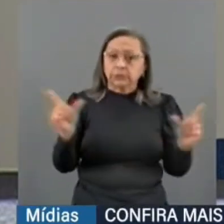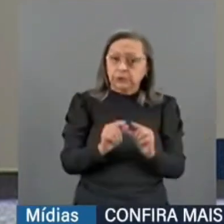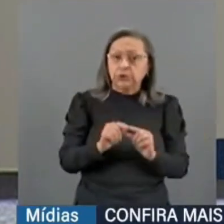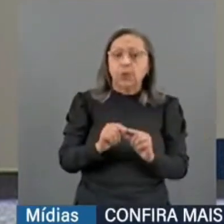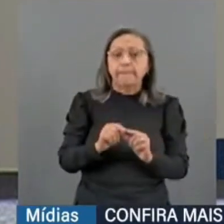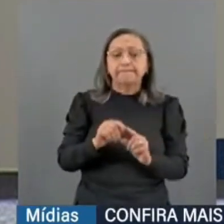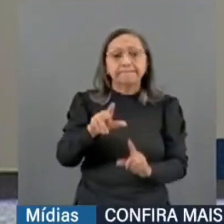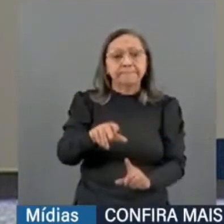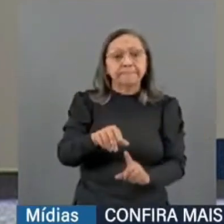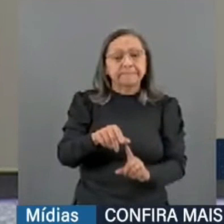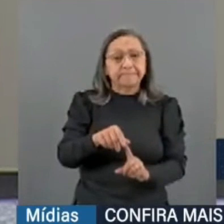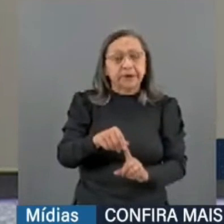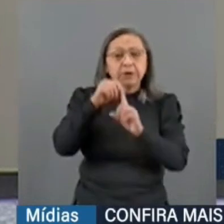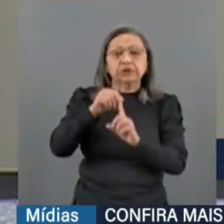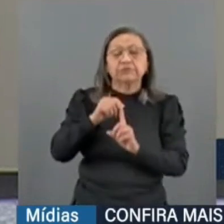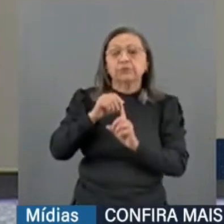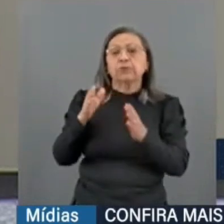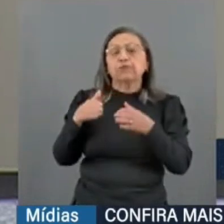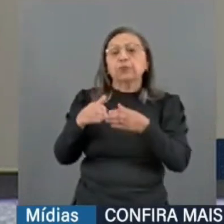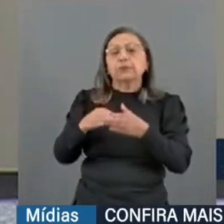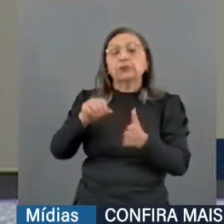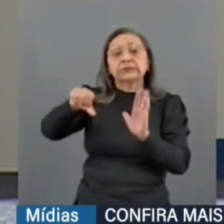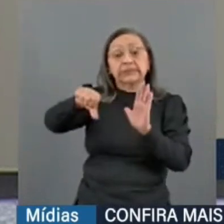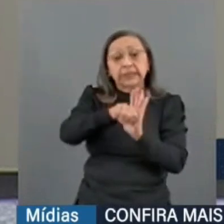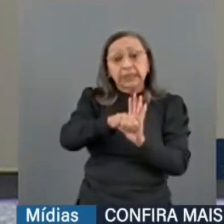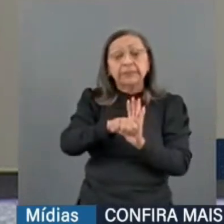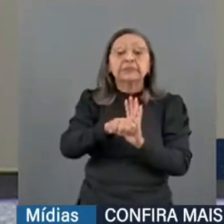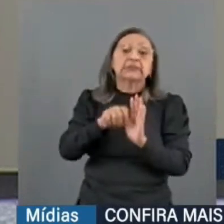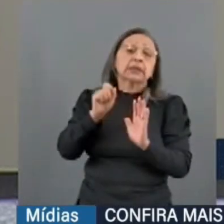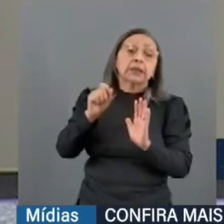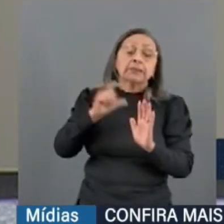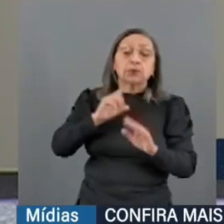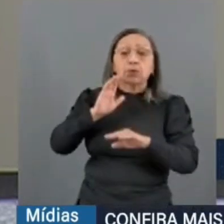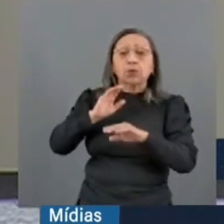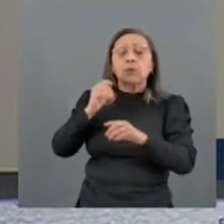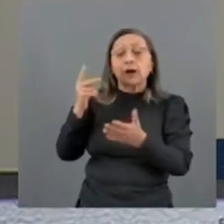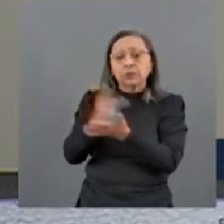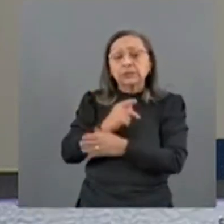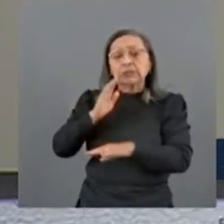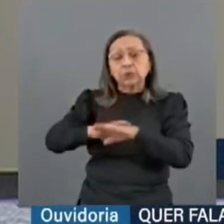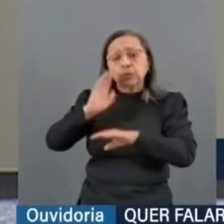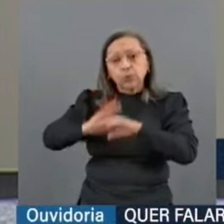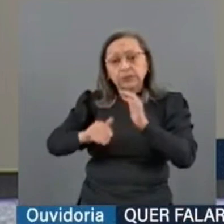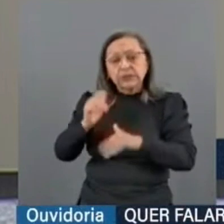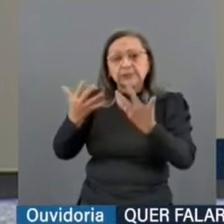foro para os crimes hipoteticamente cometidos no exercício da função